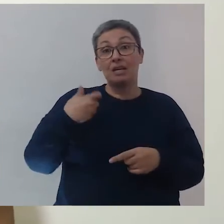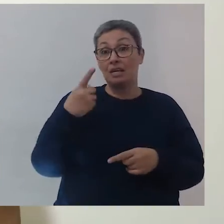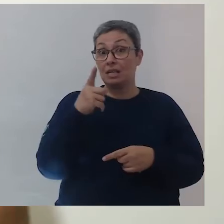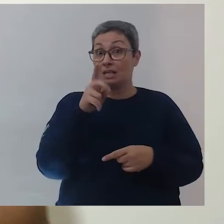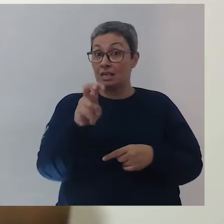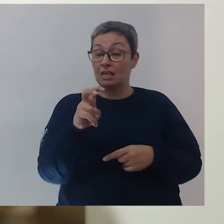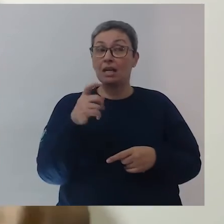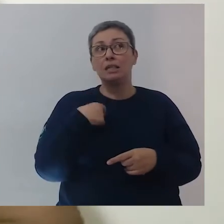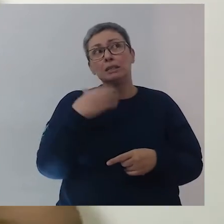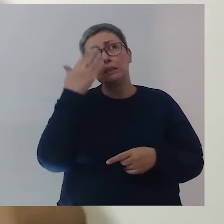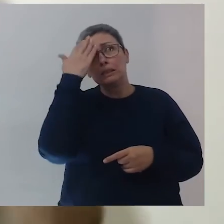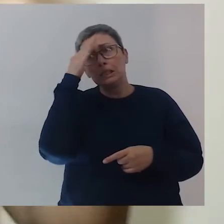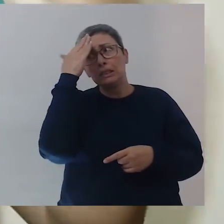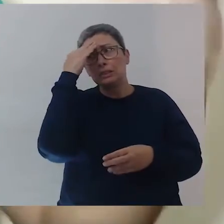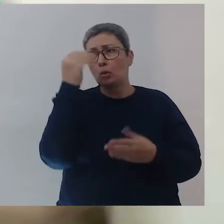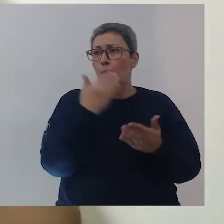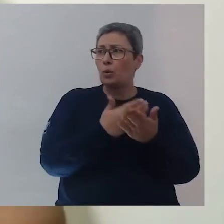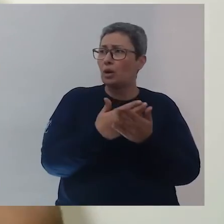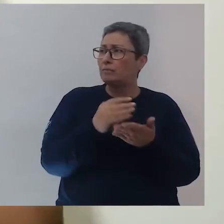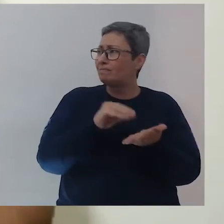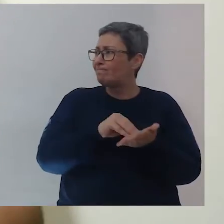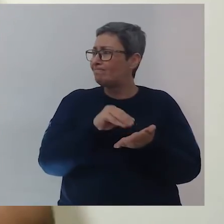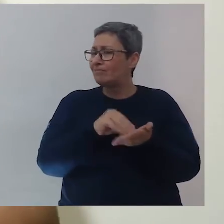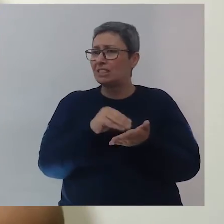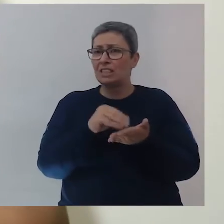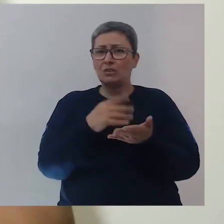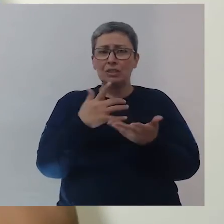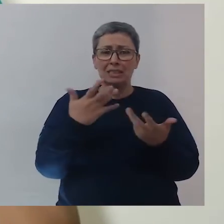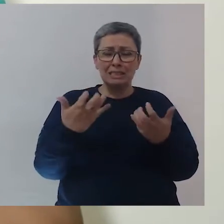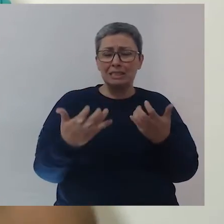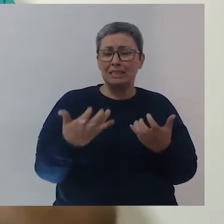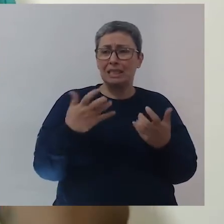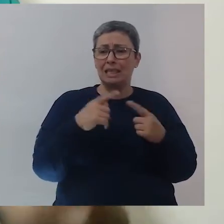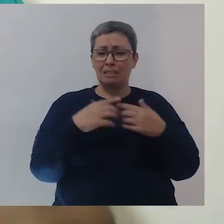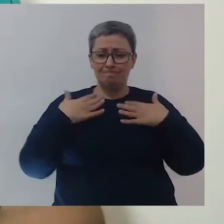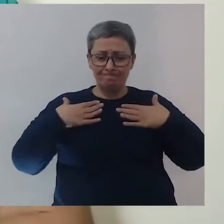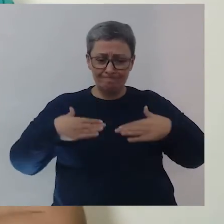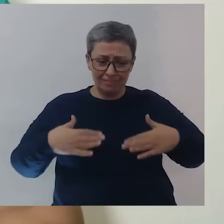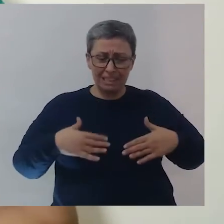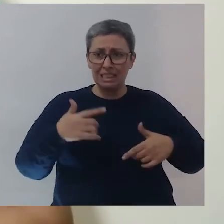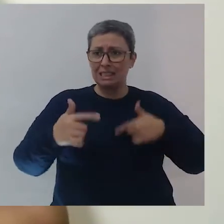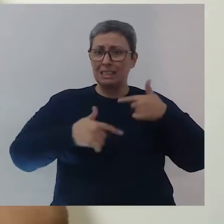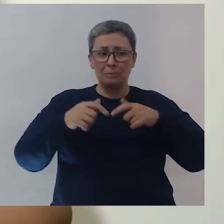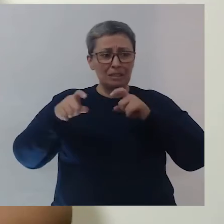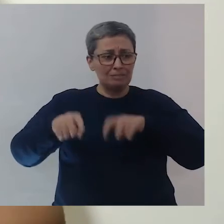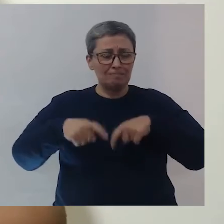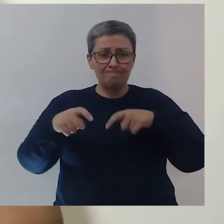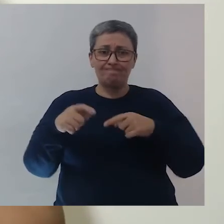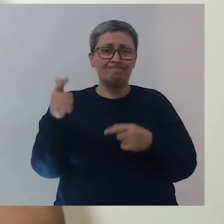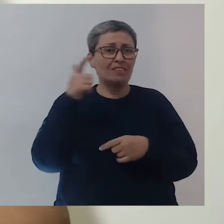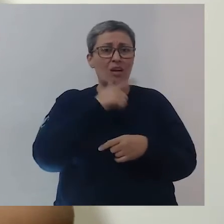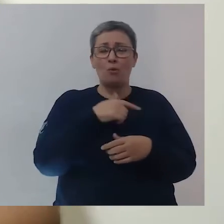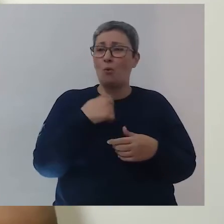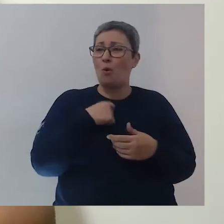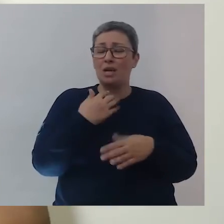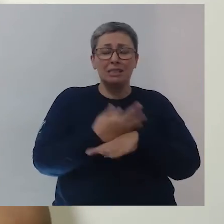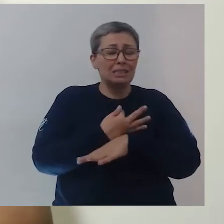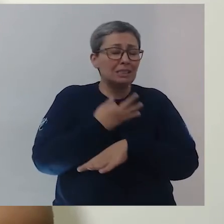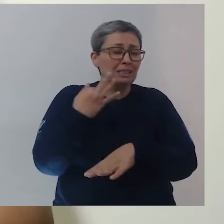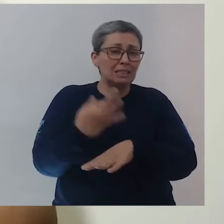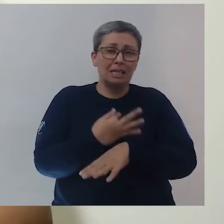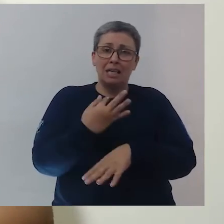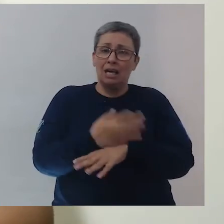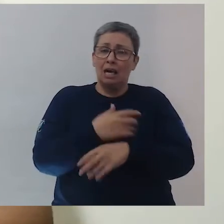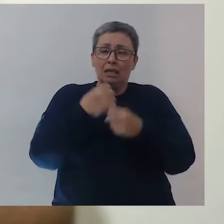anos eu comecei a compreender que eu não tinha tanta predisposição física para trabalhar na roça. Eu não aguentava o